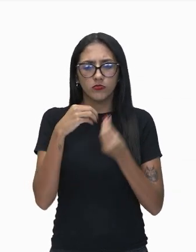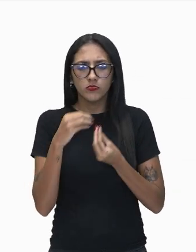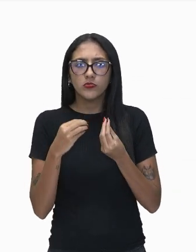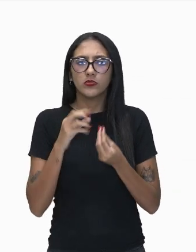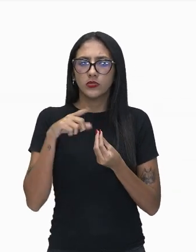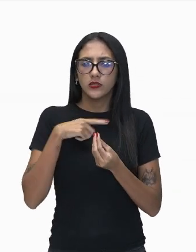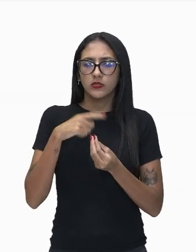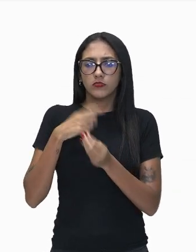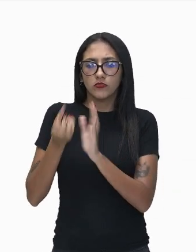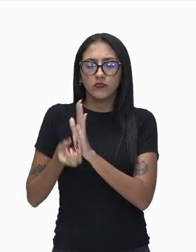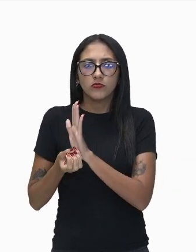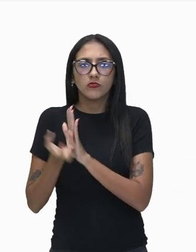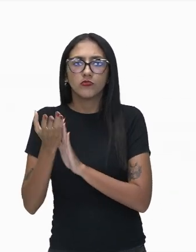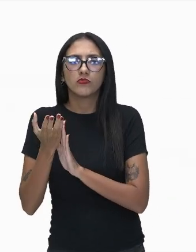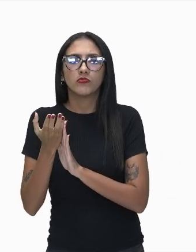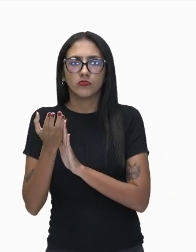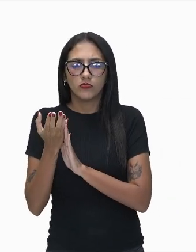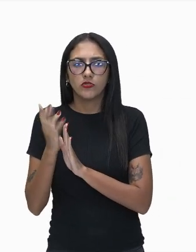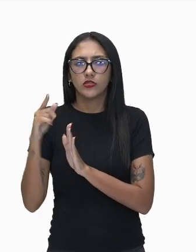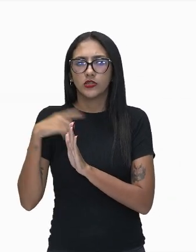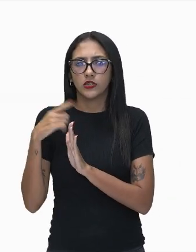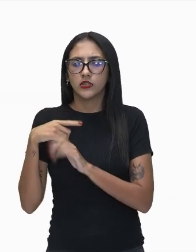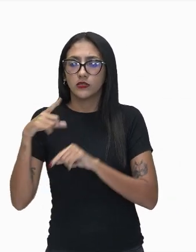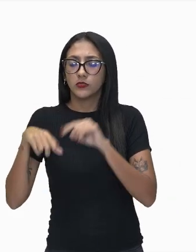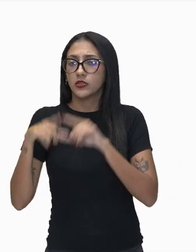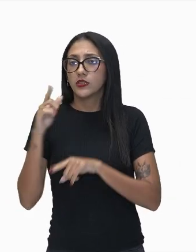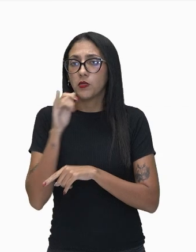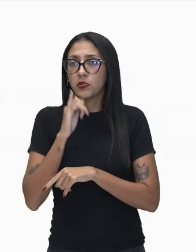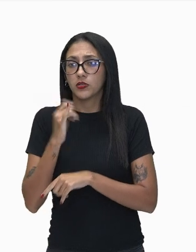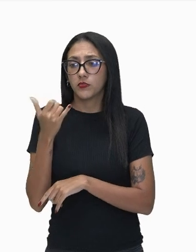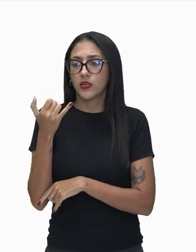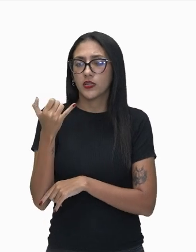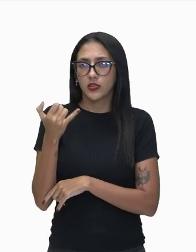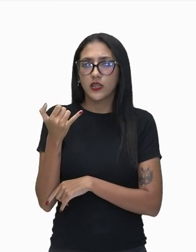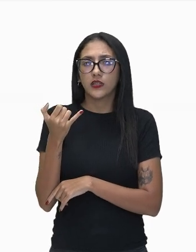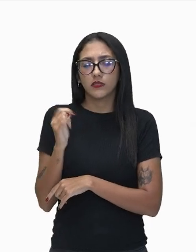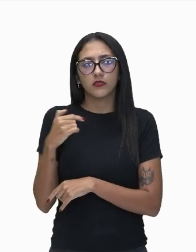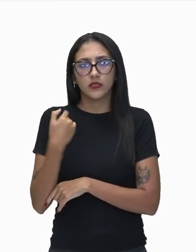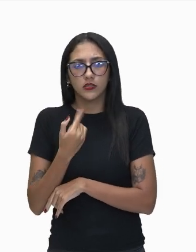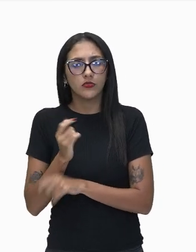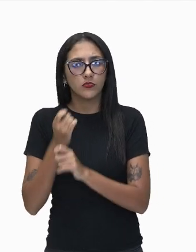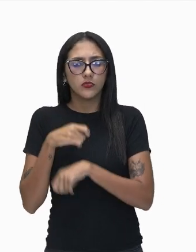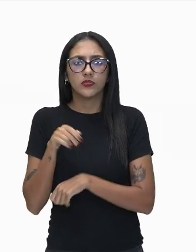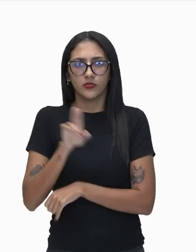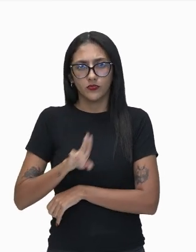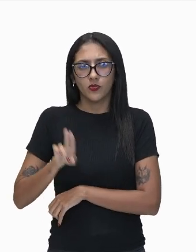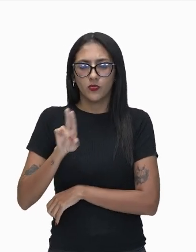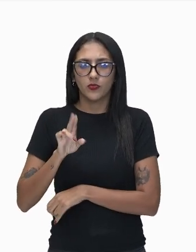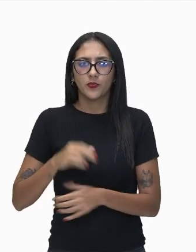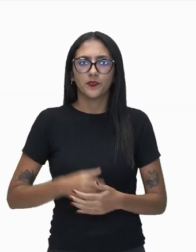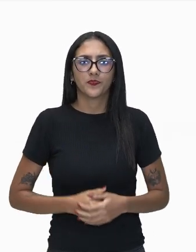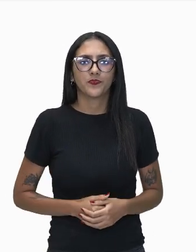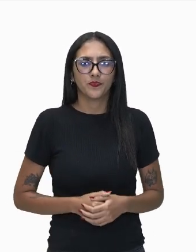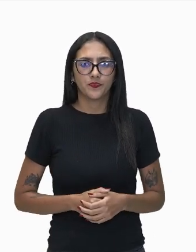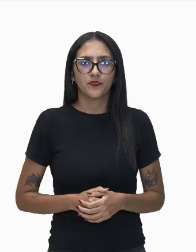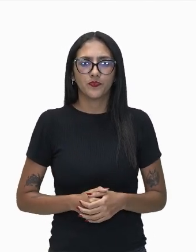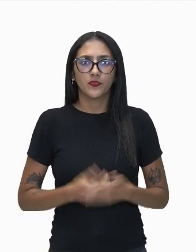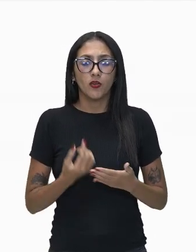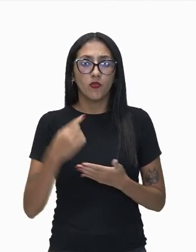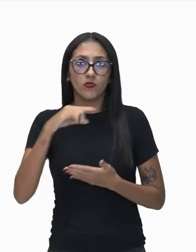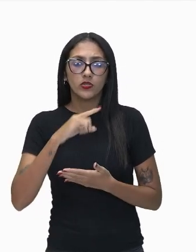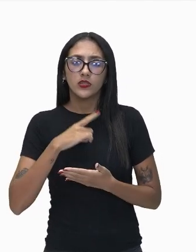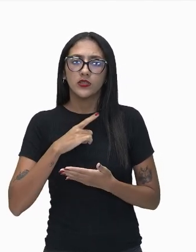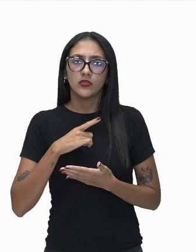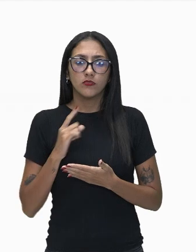sendo finalizado nesse tipo de indústria que fabrica o bem que chega aí na sua mão. Você é o consumidor final,